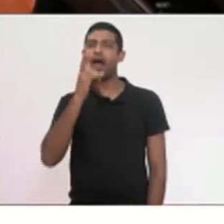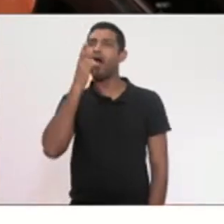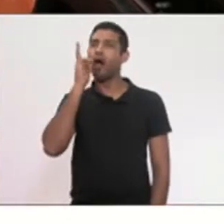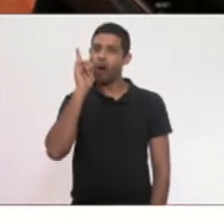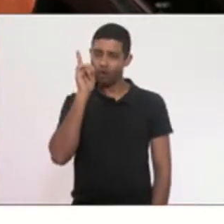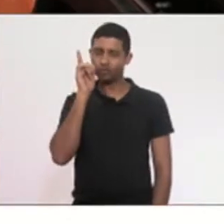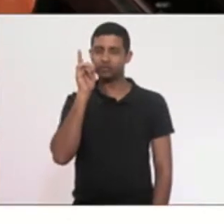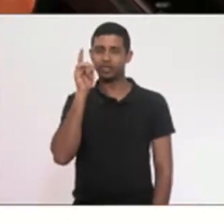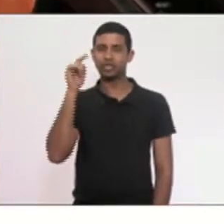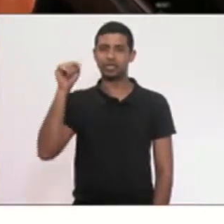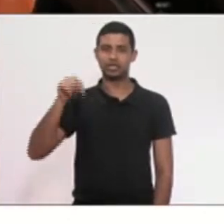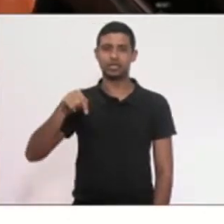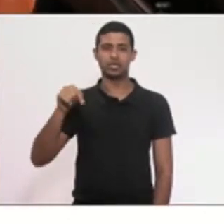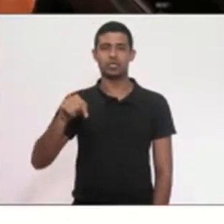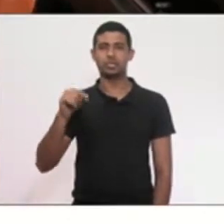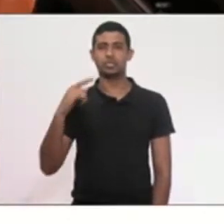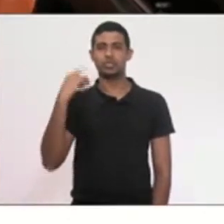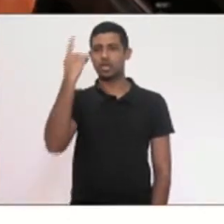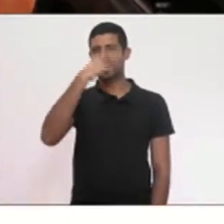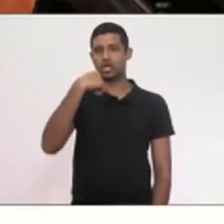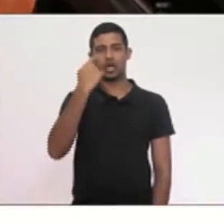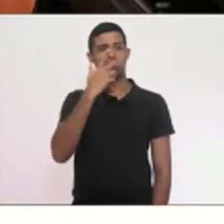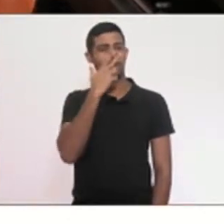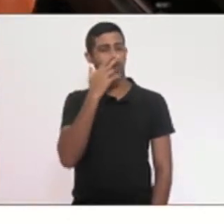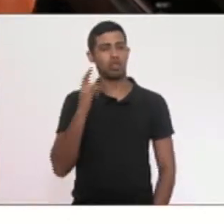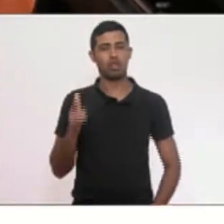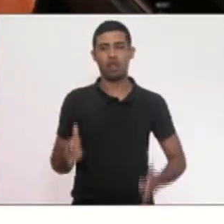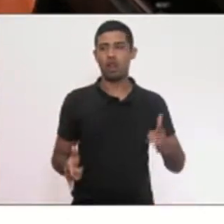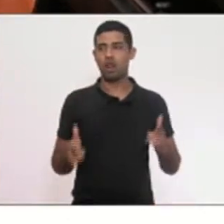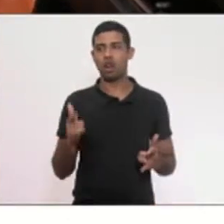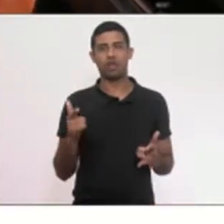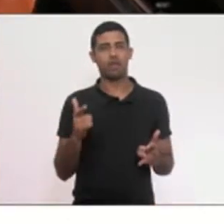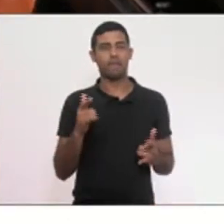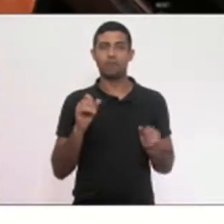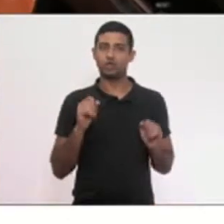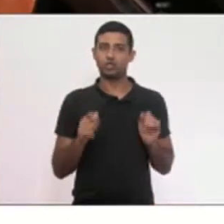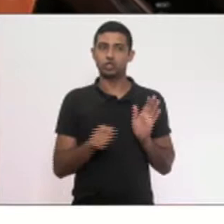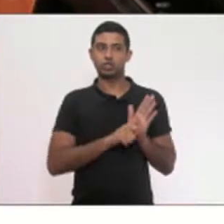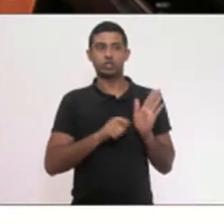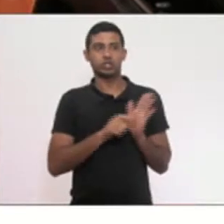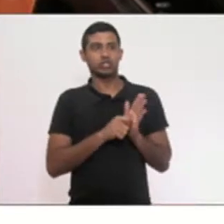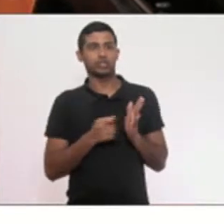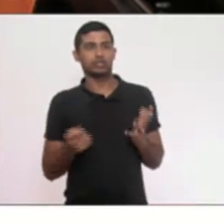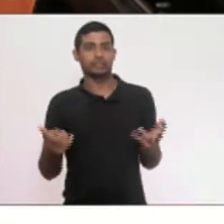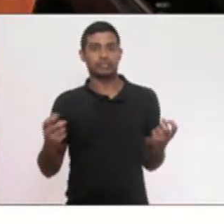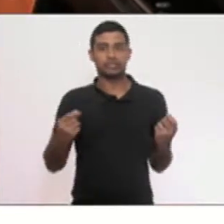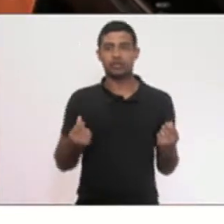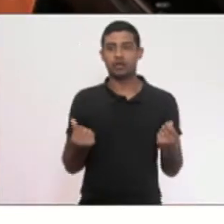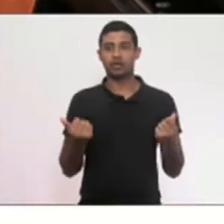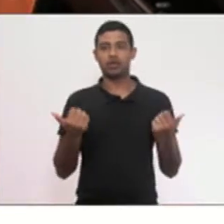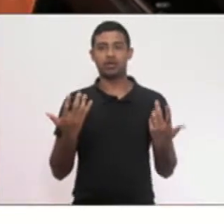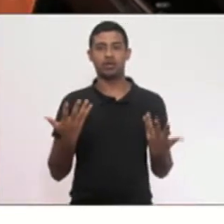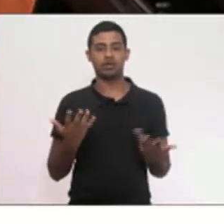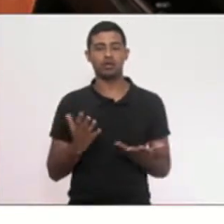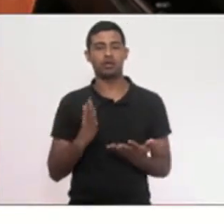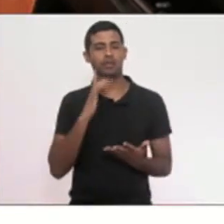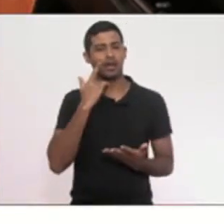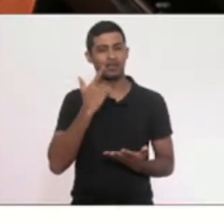aqui com cara de lobotomizados, talvez entorpecidos pelos narcóticos, mas